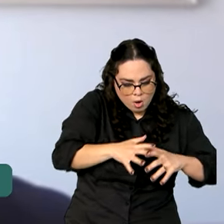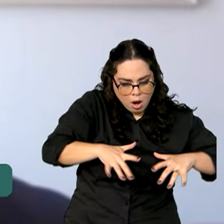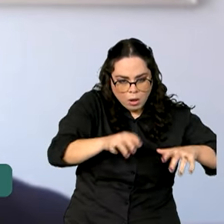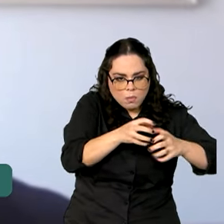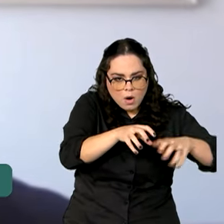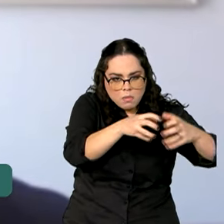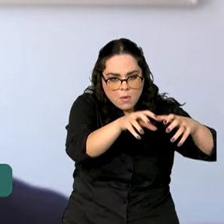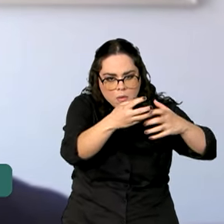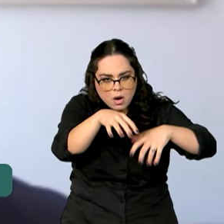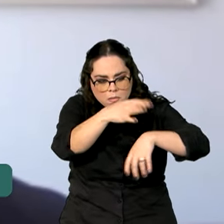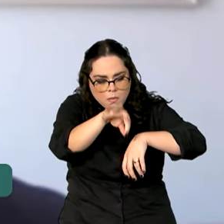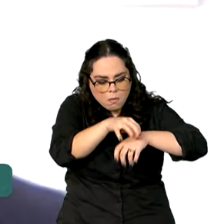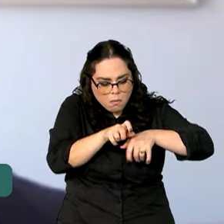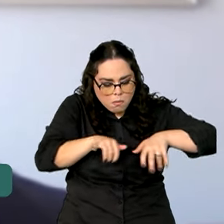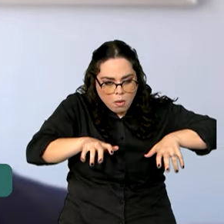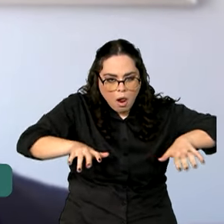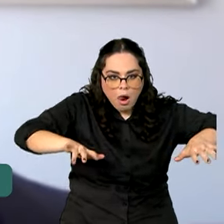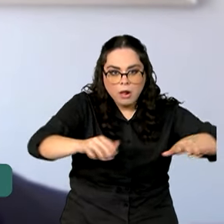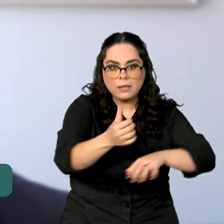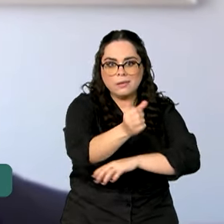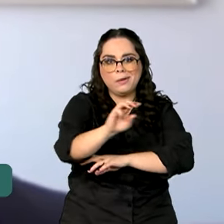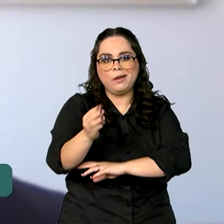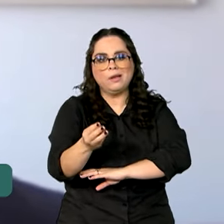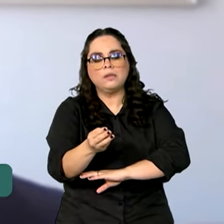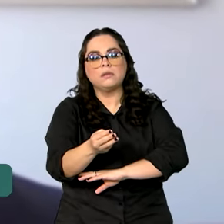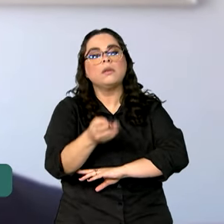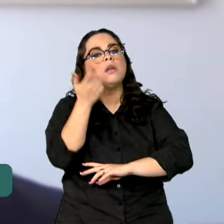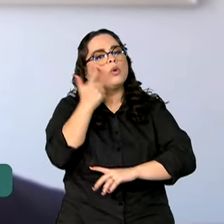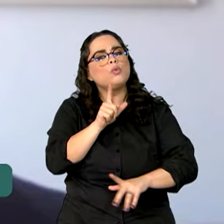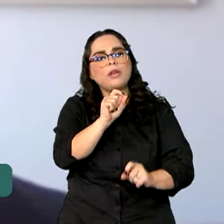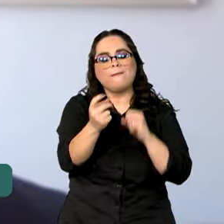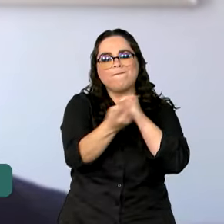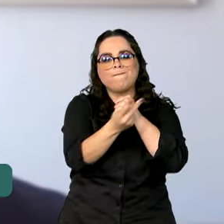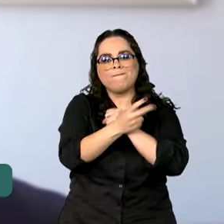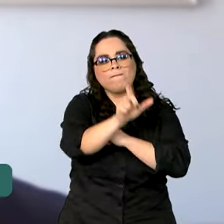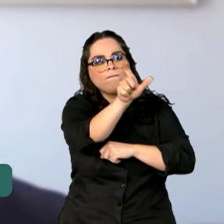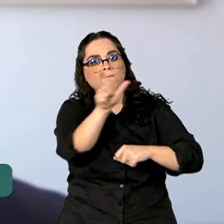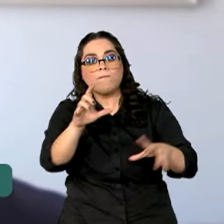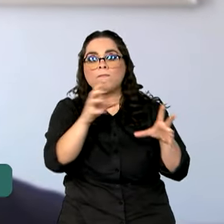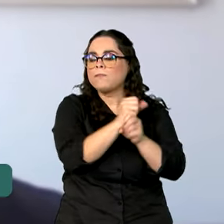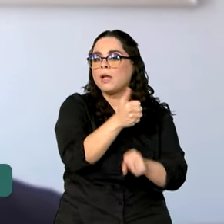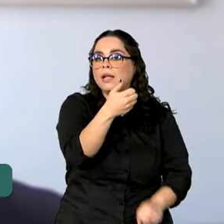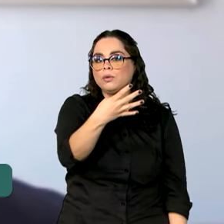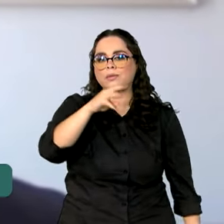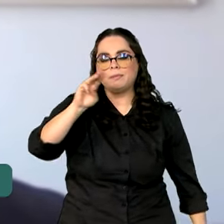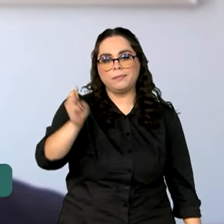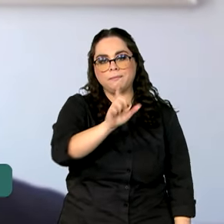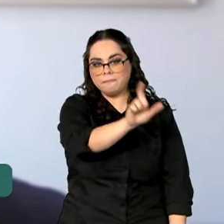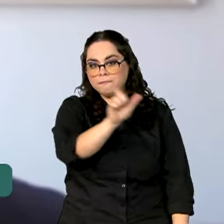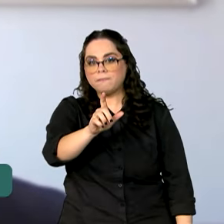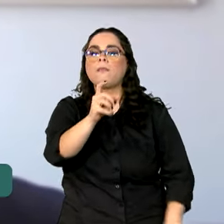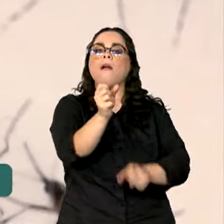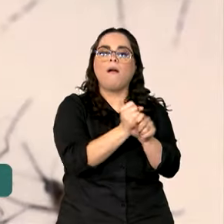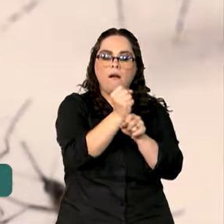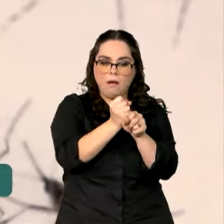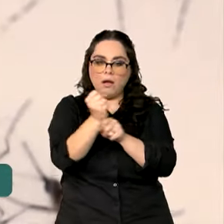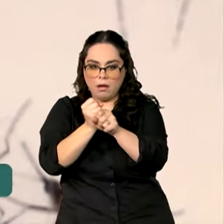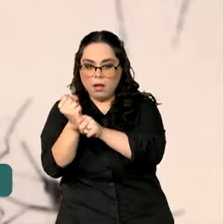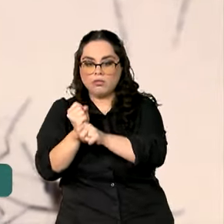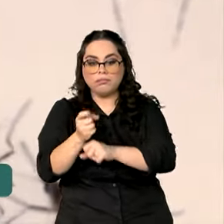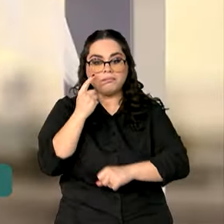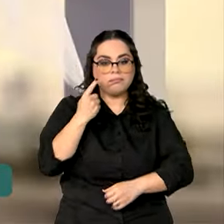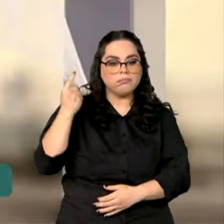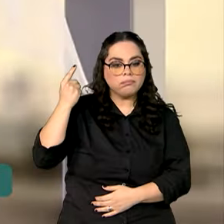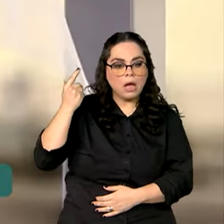ovos a serem produzidos. A gente vai ser capaz de proteger em torno de 14 milhões de pessoas anualmente. Novas